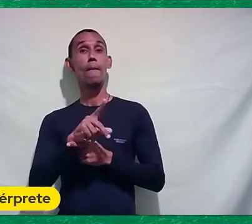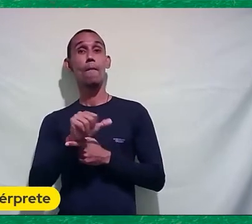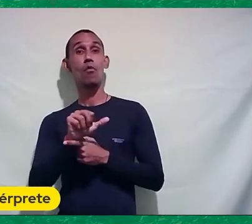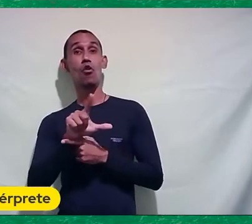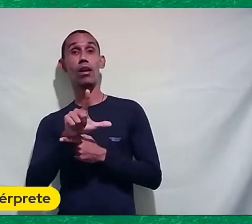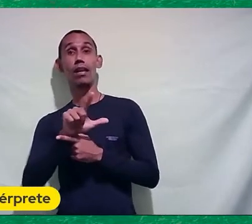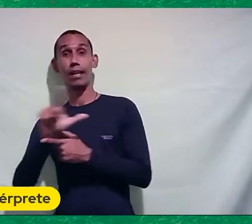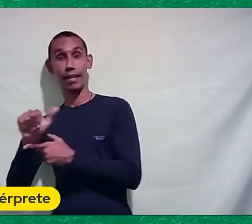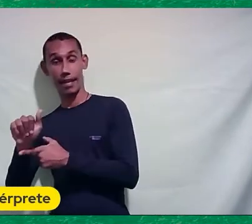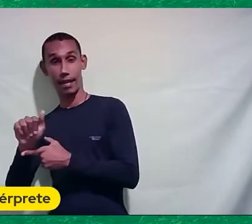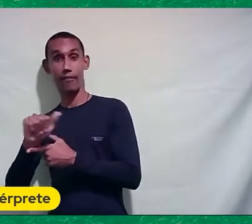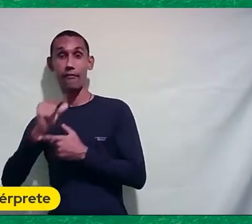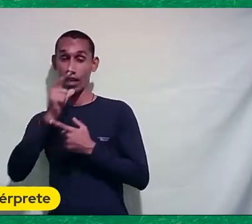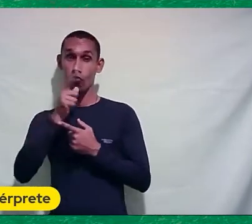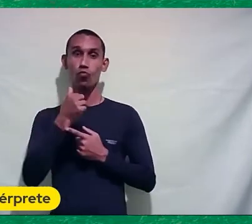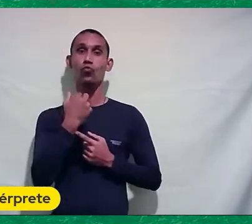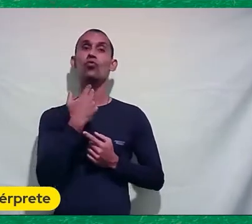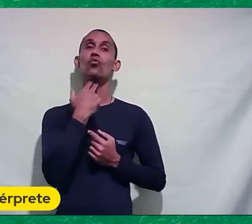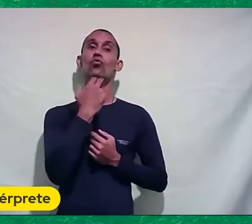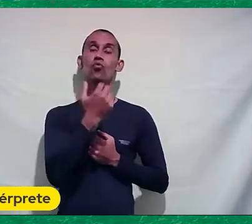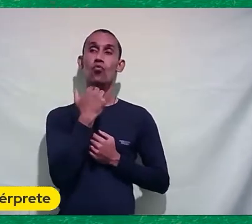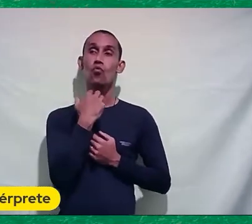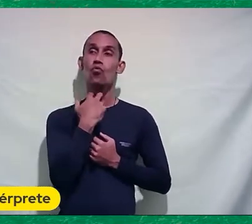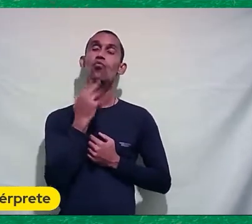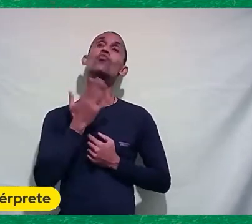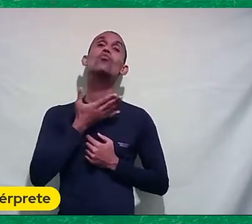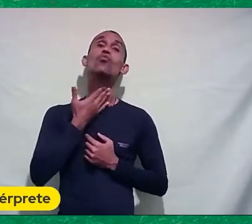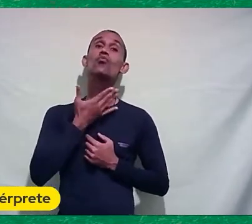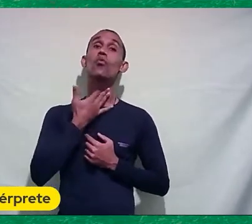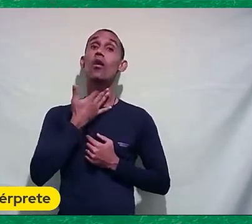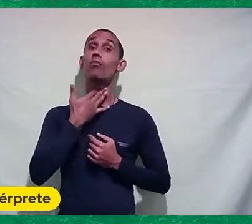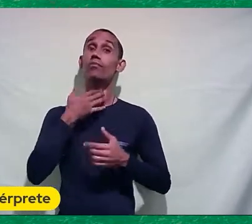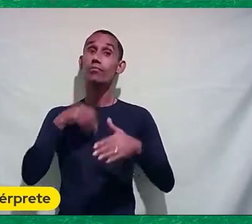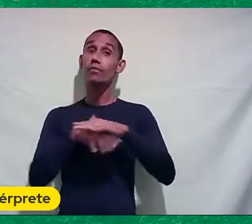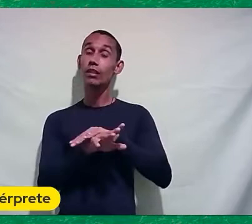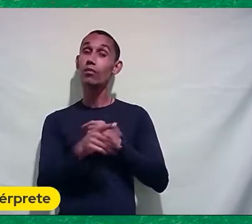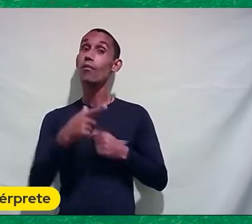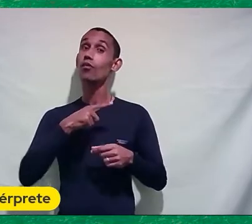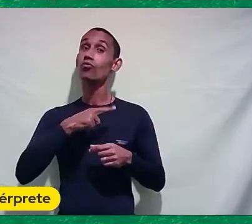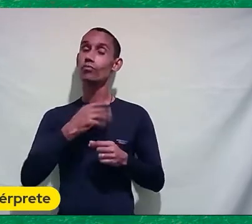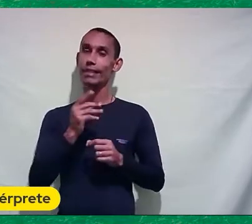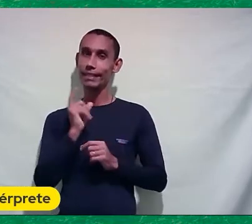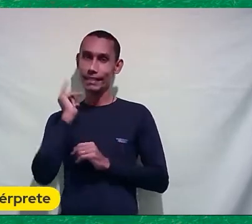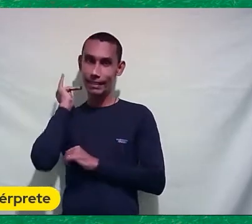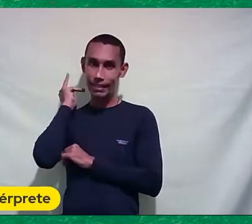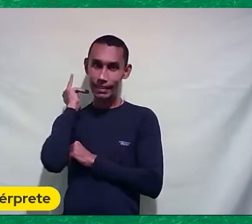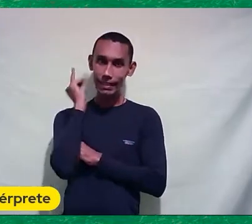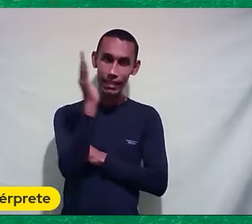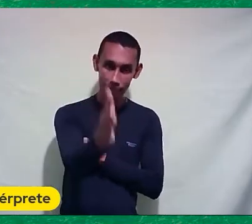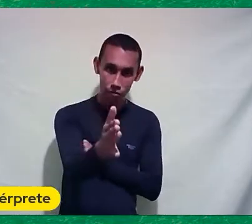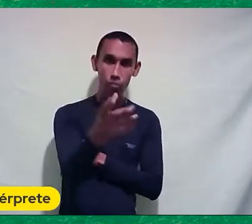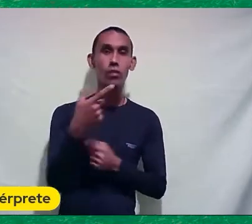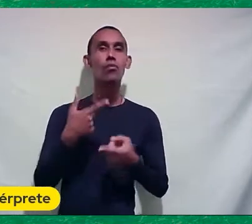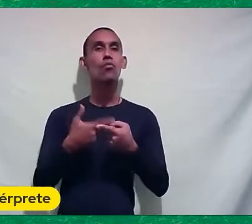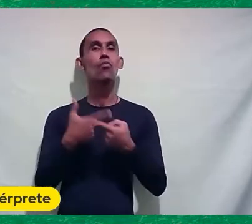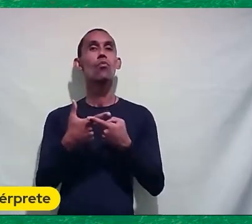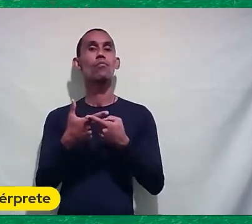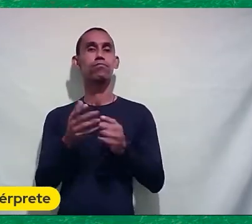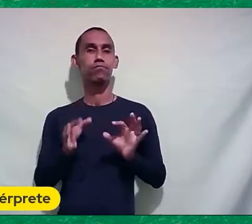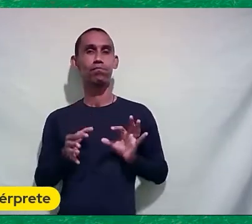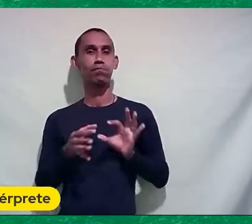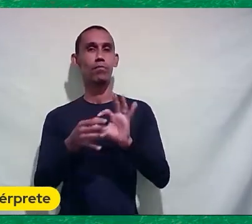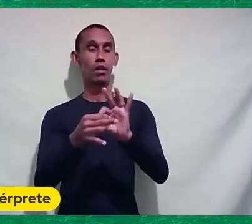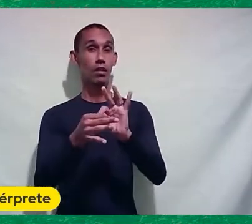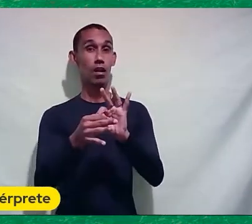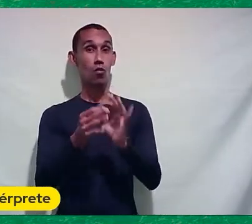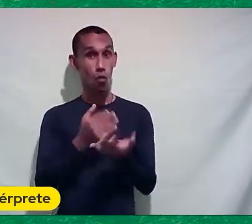dirigia Como fazia o som também No subterrâneo do futebol E o som direto Estava começando Esse som direto Sincrônico Que